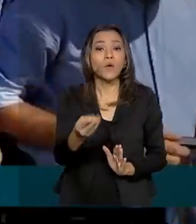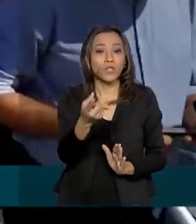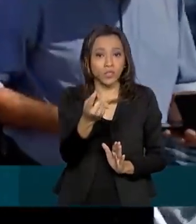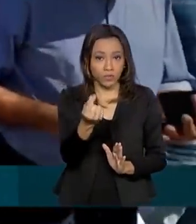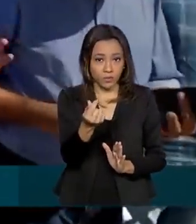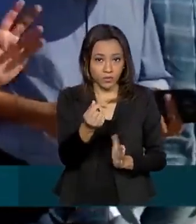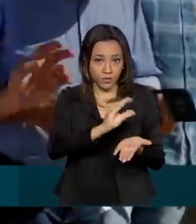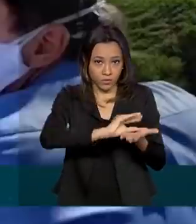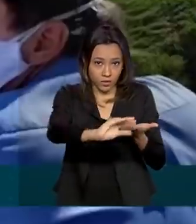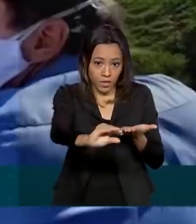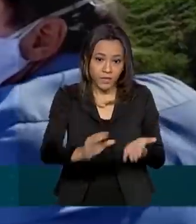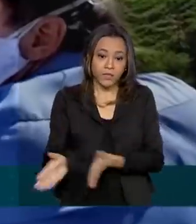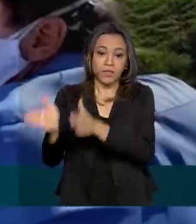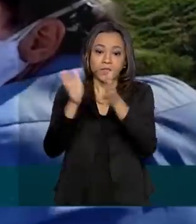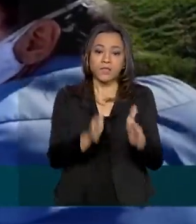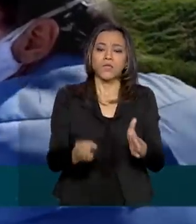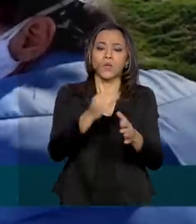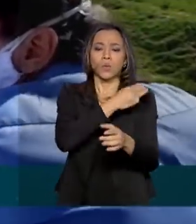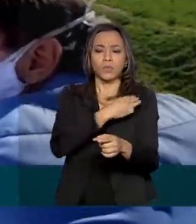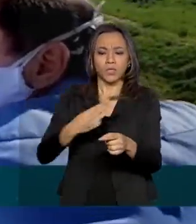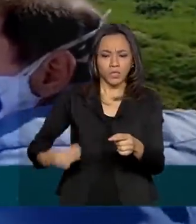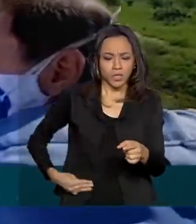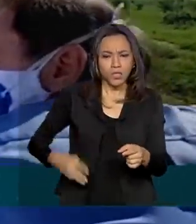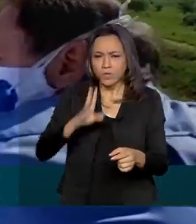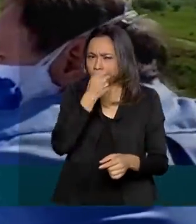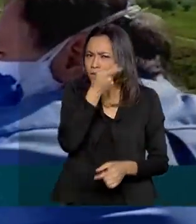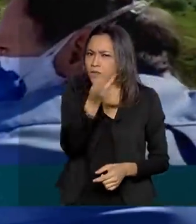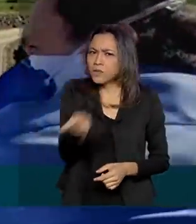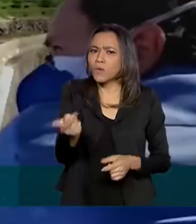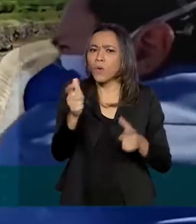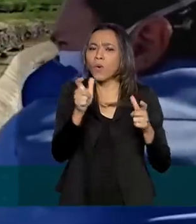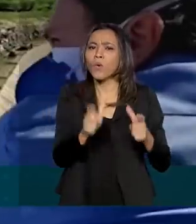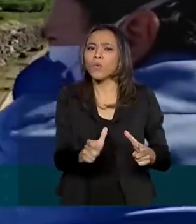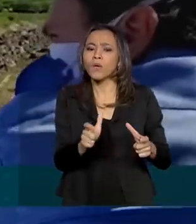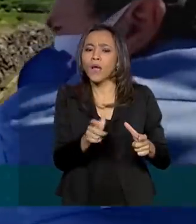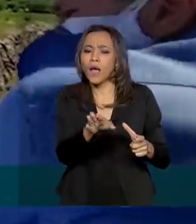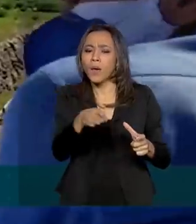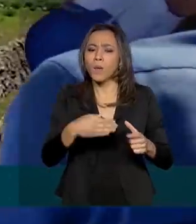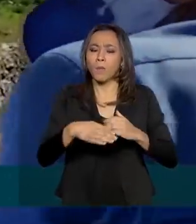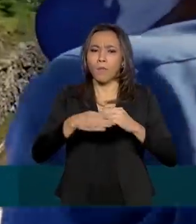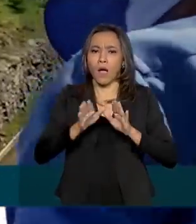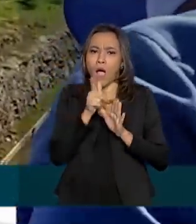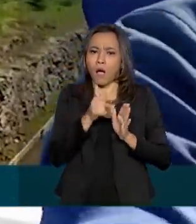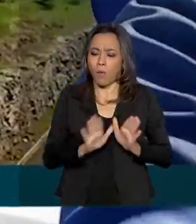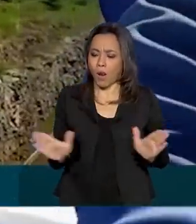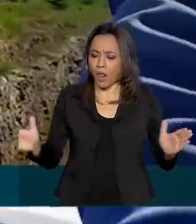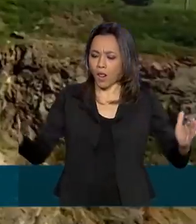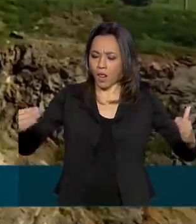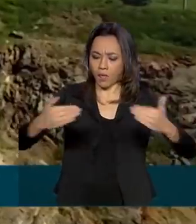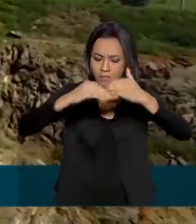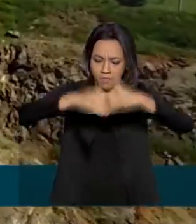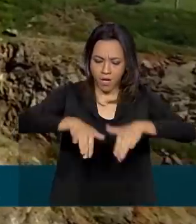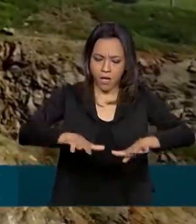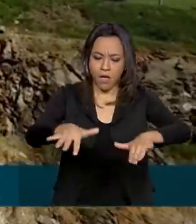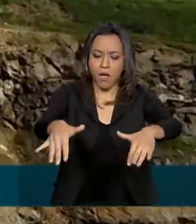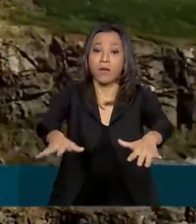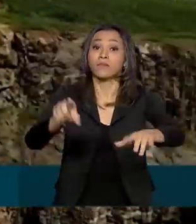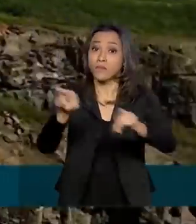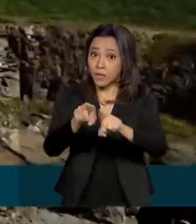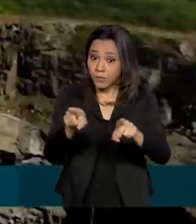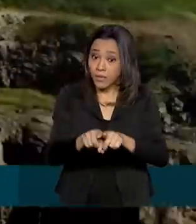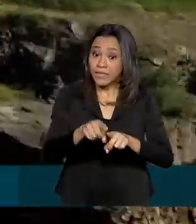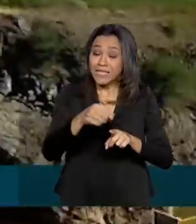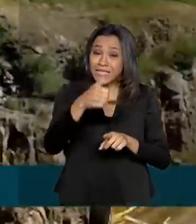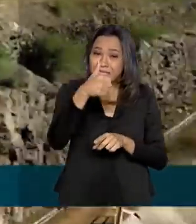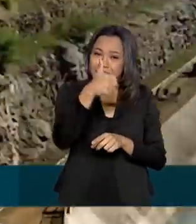O ministro Rogério Marinho visitou a vertente litorânea na barragem Acauã, também na Paraíba. São 110